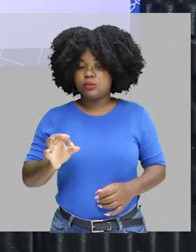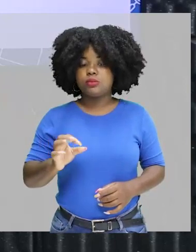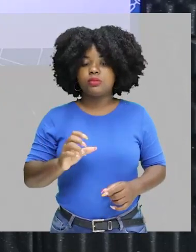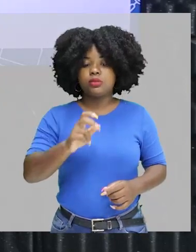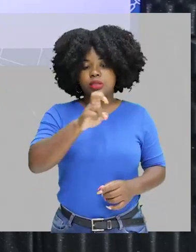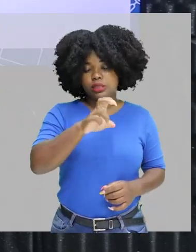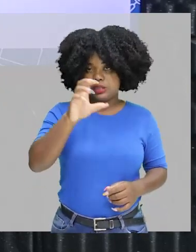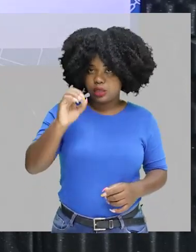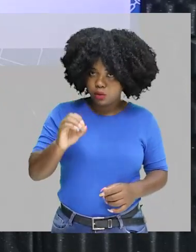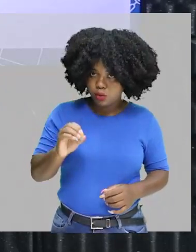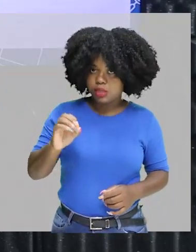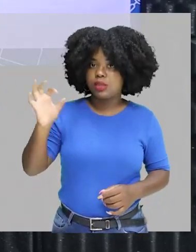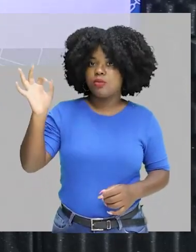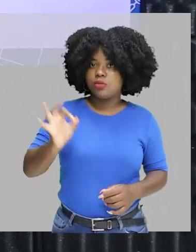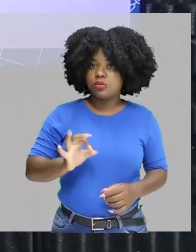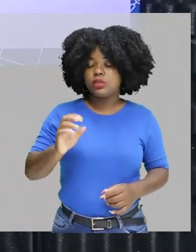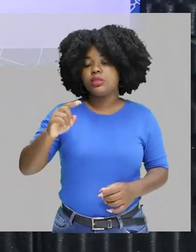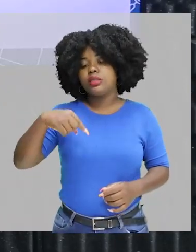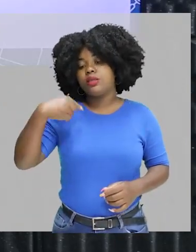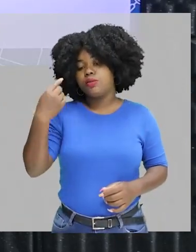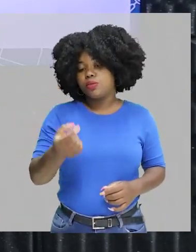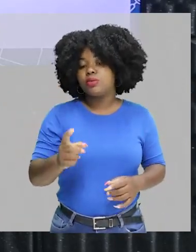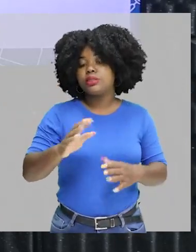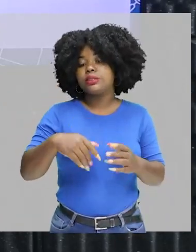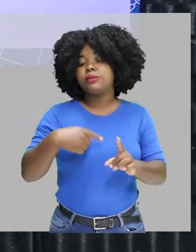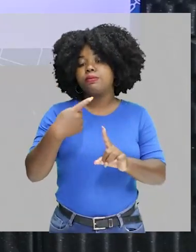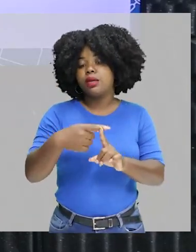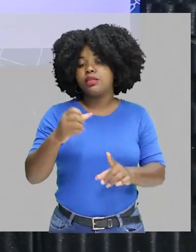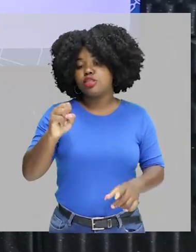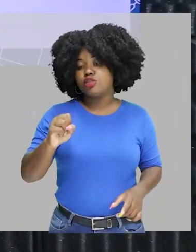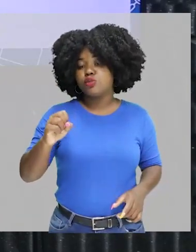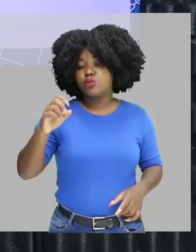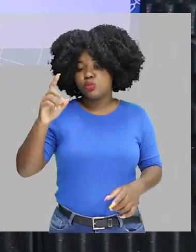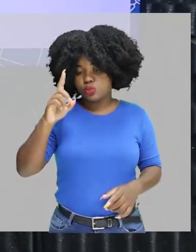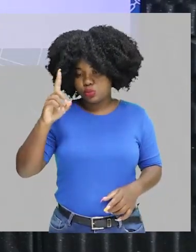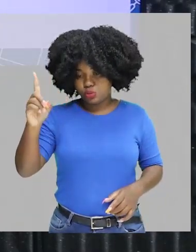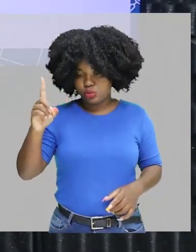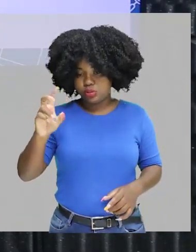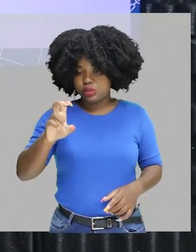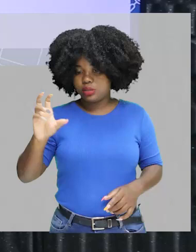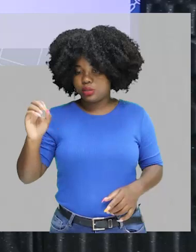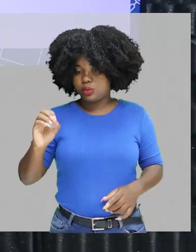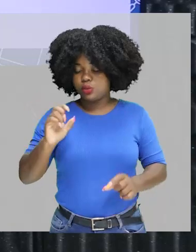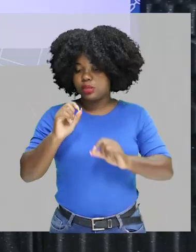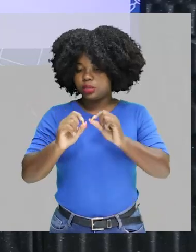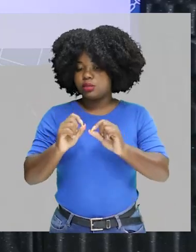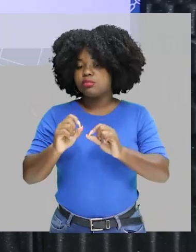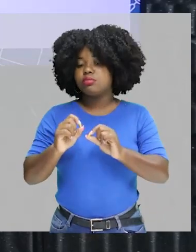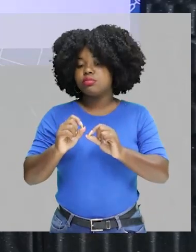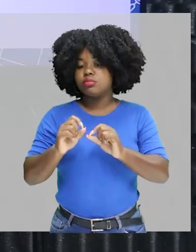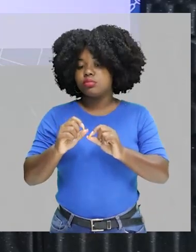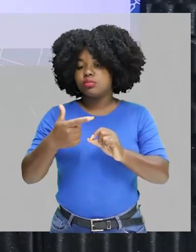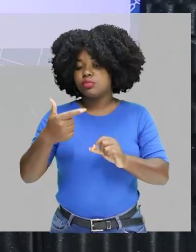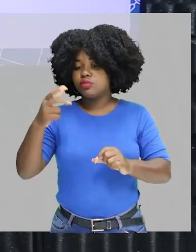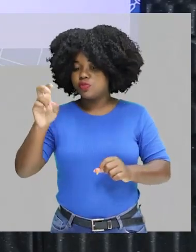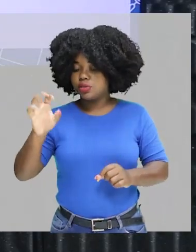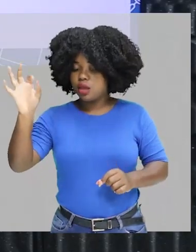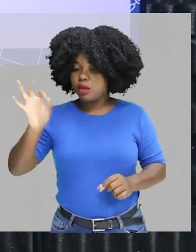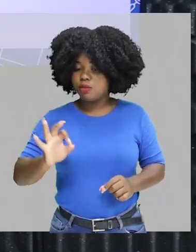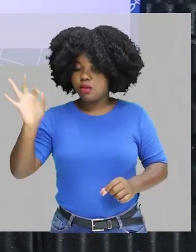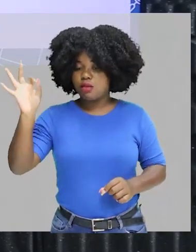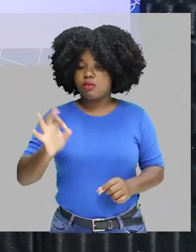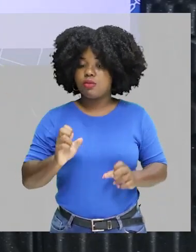50%, e após mais 8 dias, 50% vai passar a ser 25%.